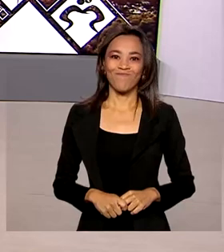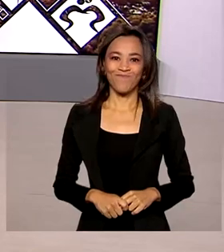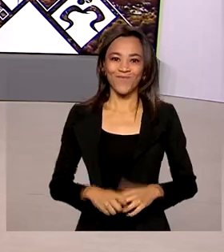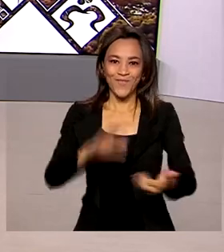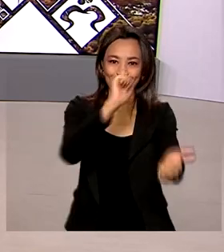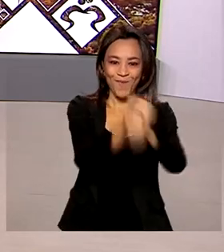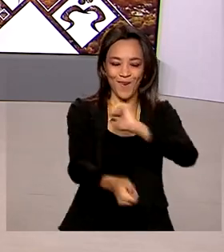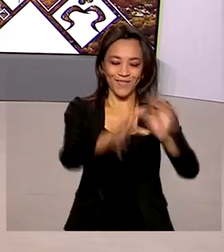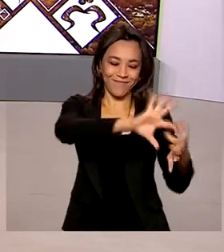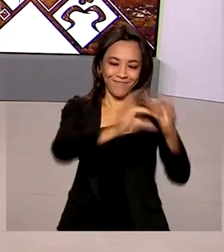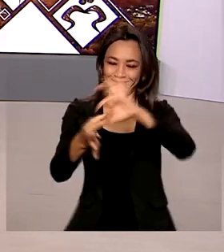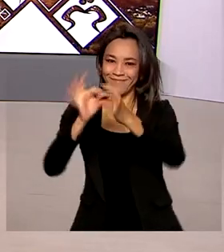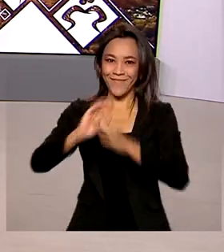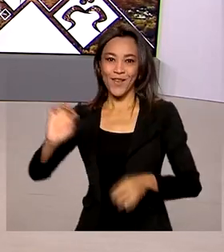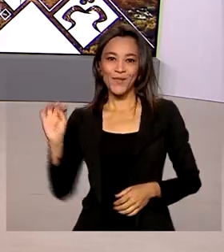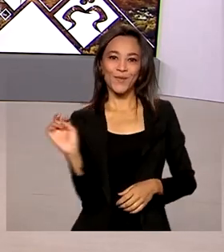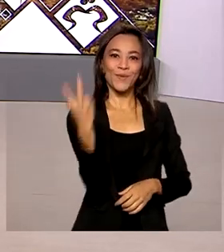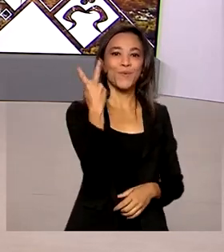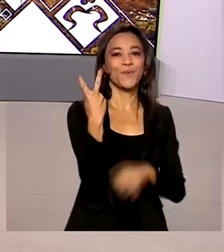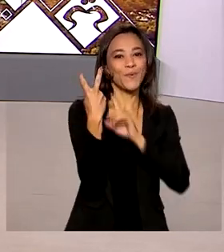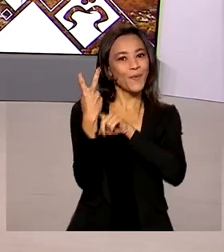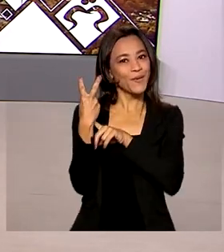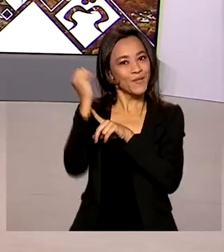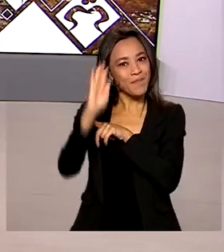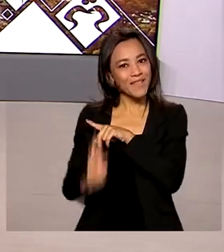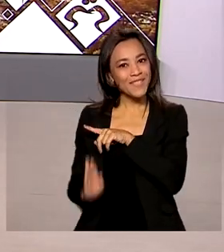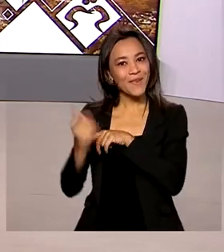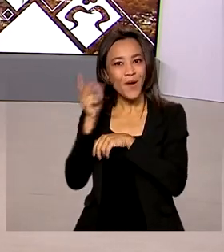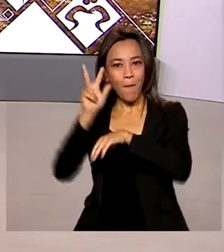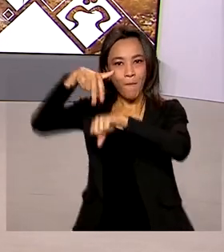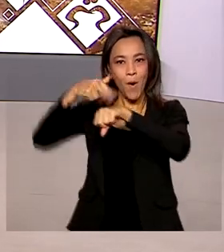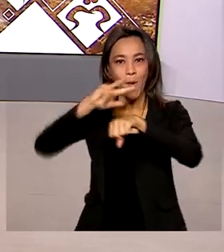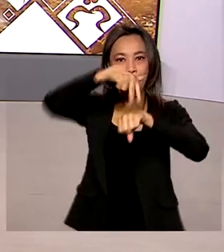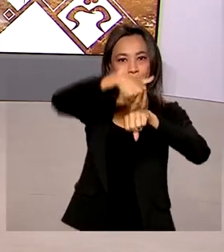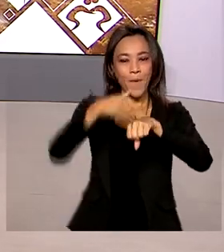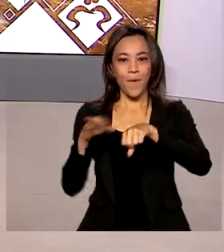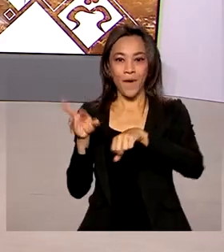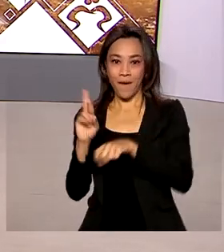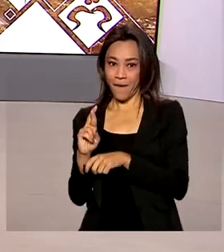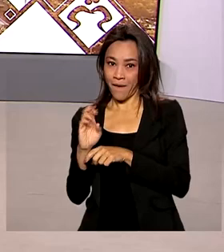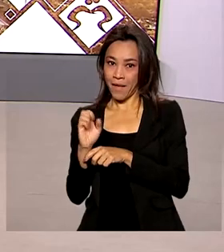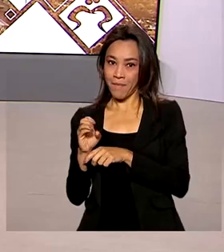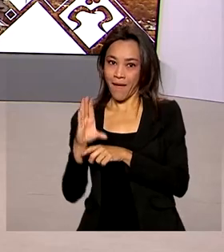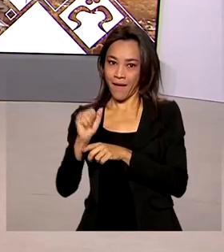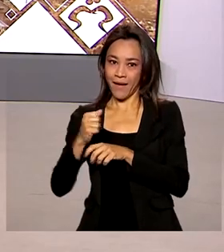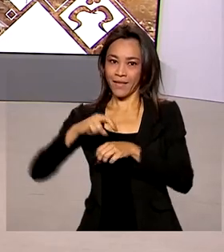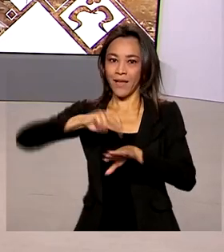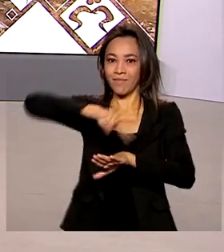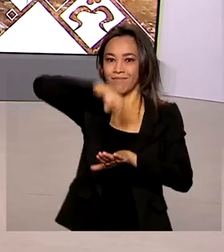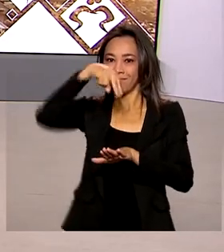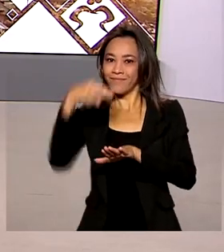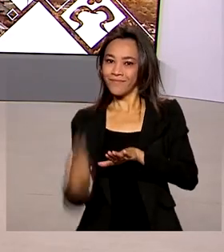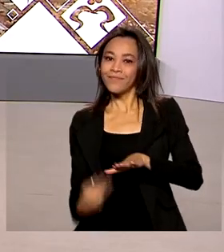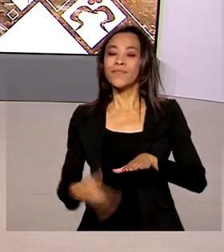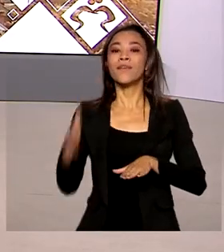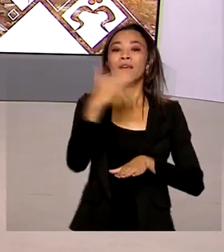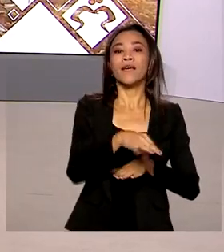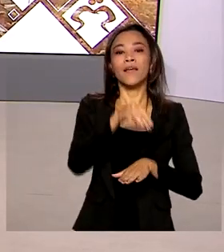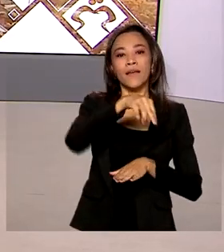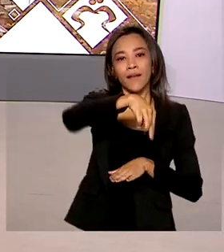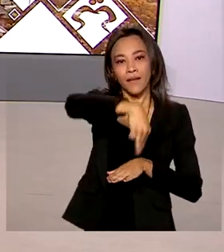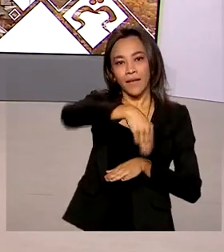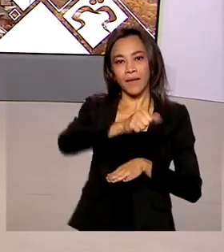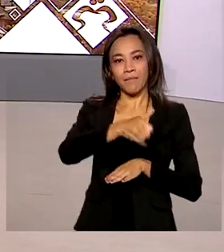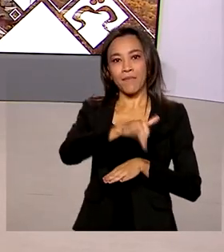Jogos Olímpicos. Duas atletas brasileiras subiram no pódio, Rebeca Andrade, da ginástica, e Mayra Aguiar, do judô. As